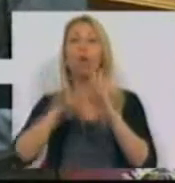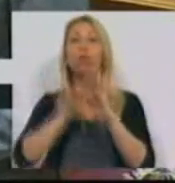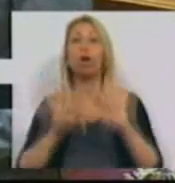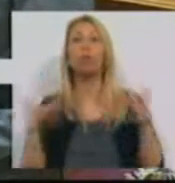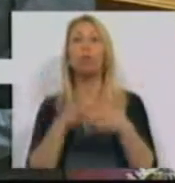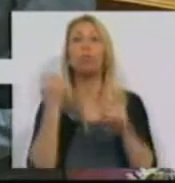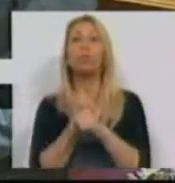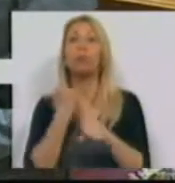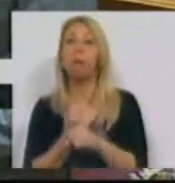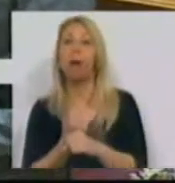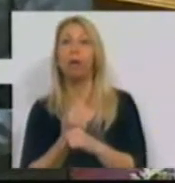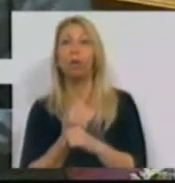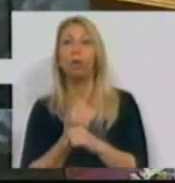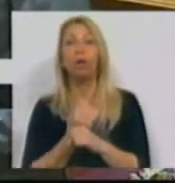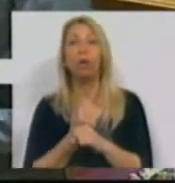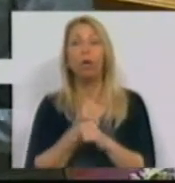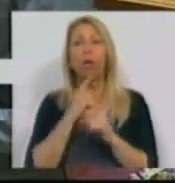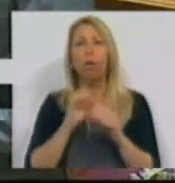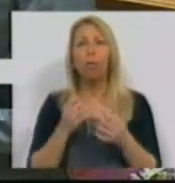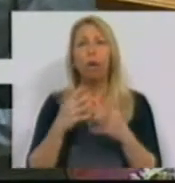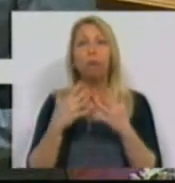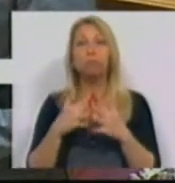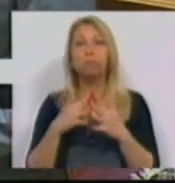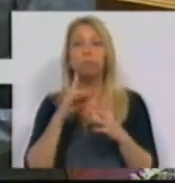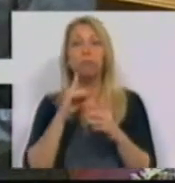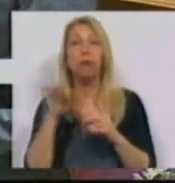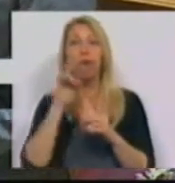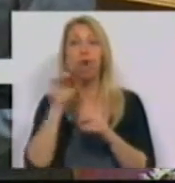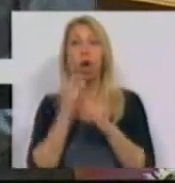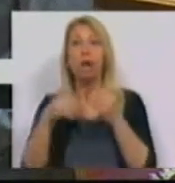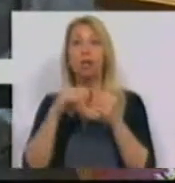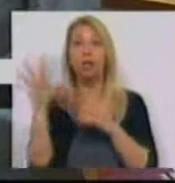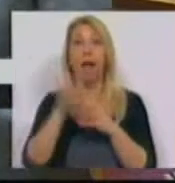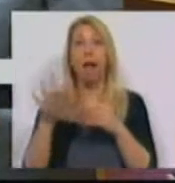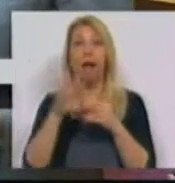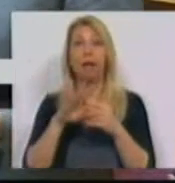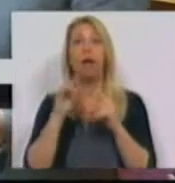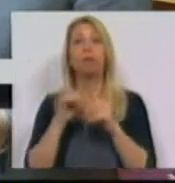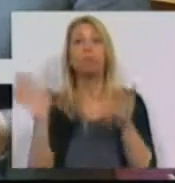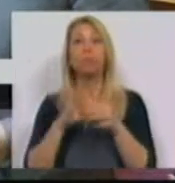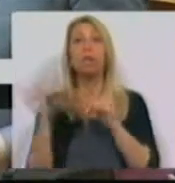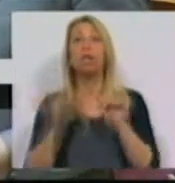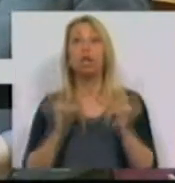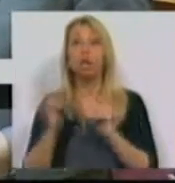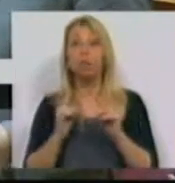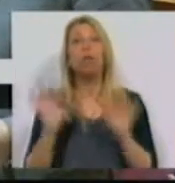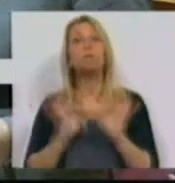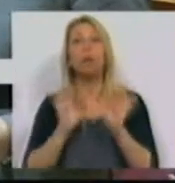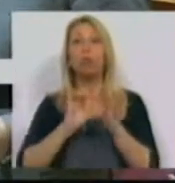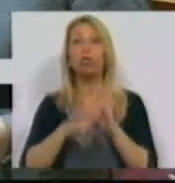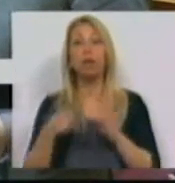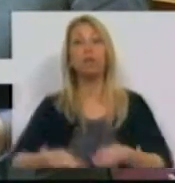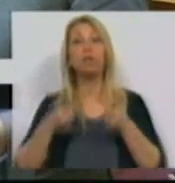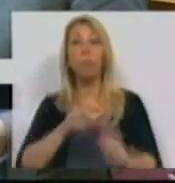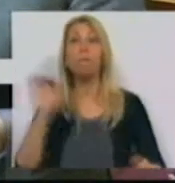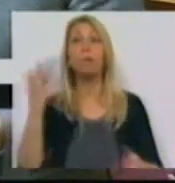Grupo de Trabalho para as Infraestruturas de Elevado Valor Acrescentado na Área dos Transportes, constar que, num dos projetos de investimento prioritário,